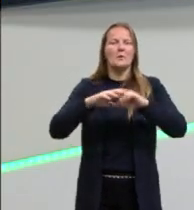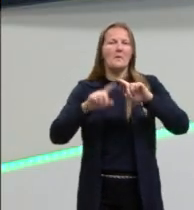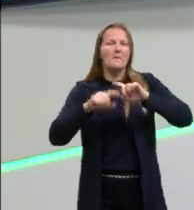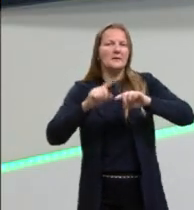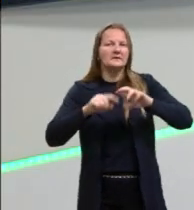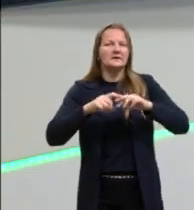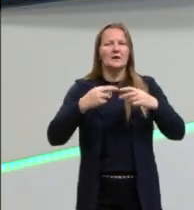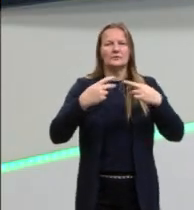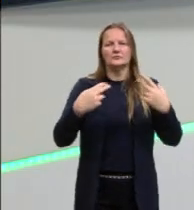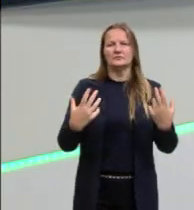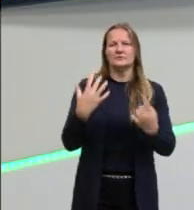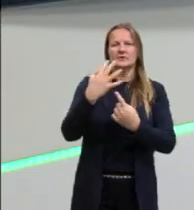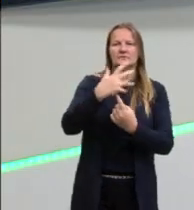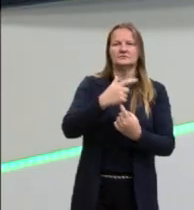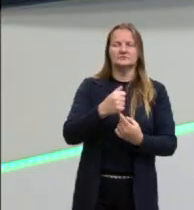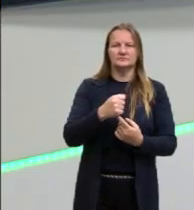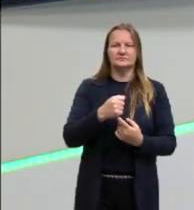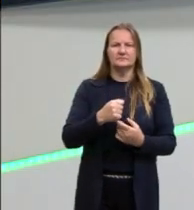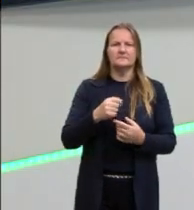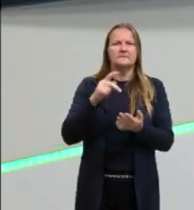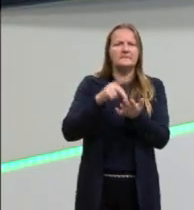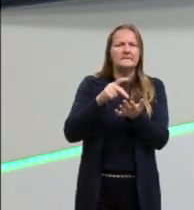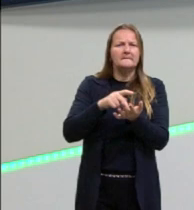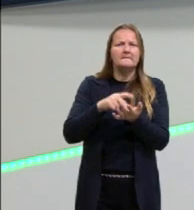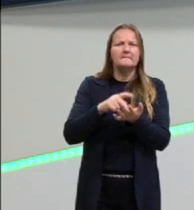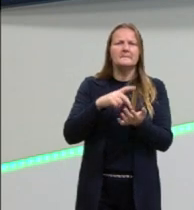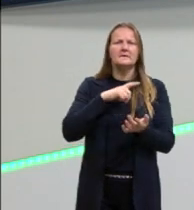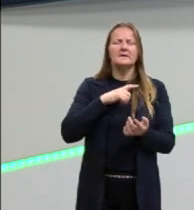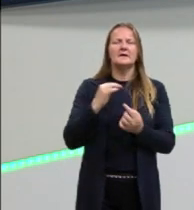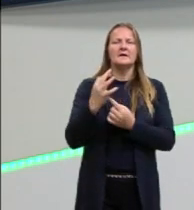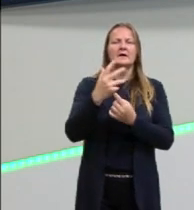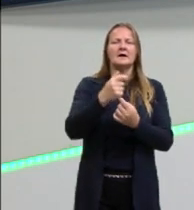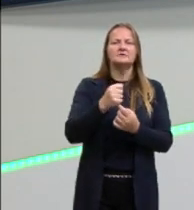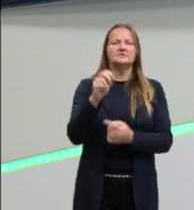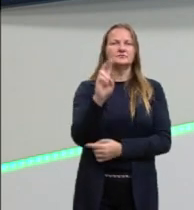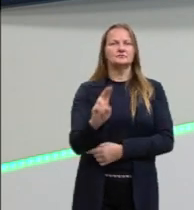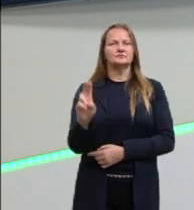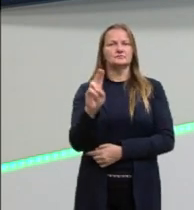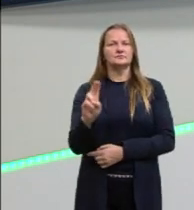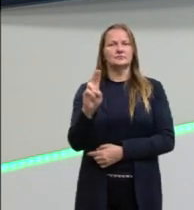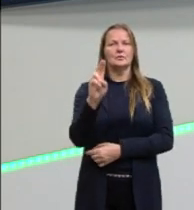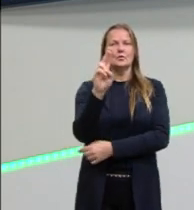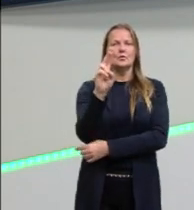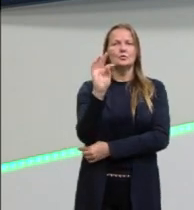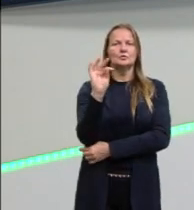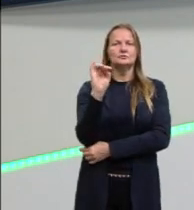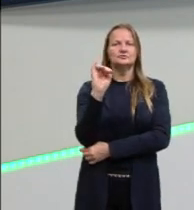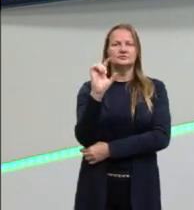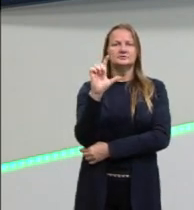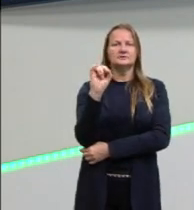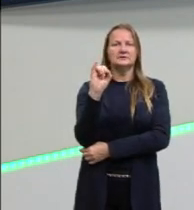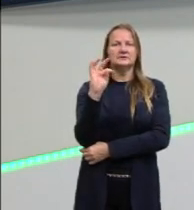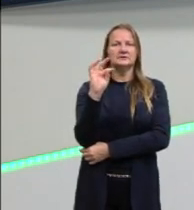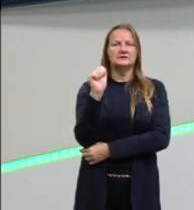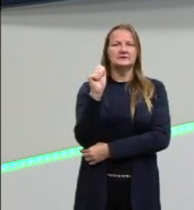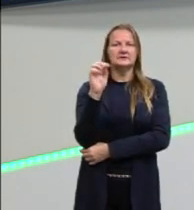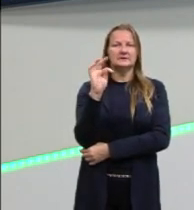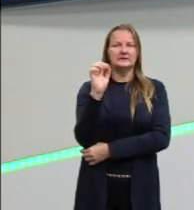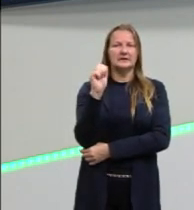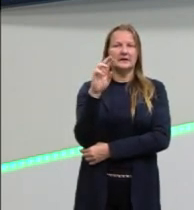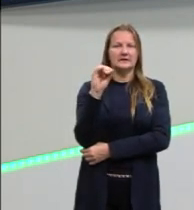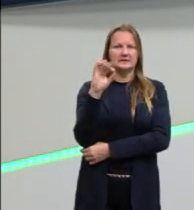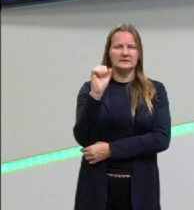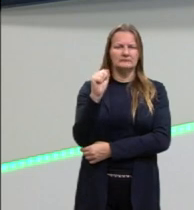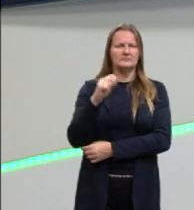artísticos. Porque, na verdade, tem essa questão da arte utilitária, né? Que, para nós, para a